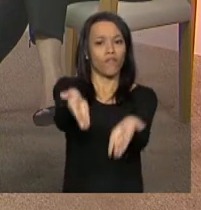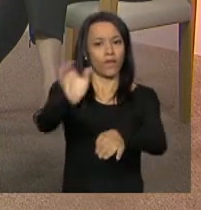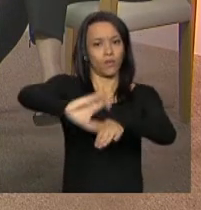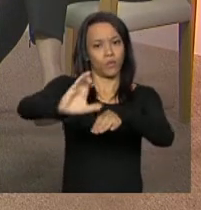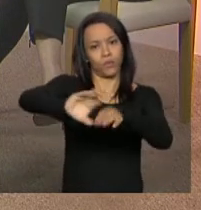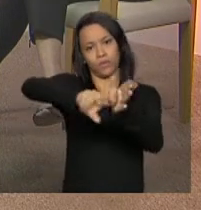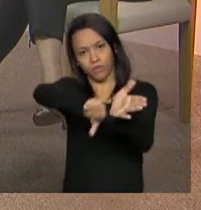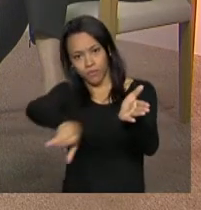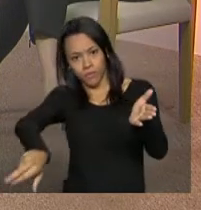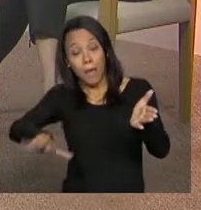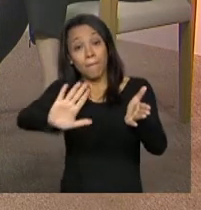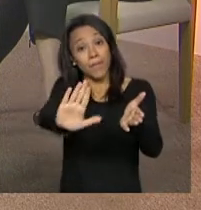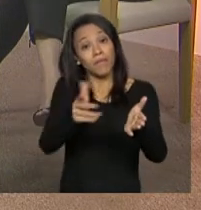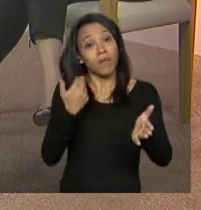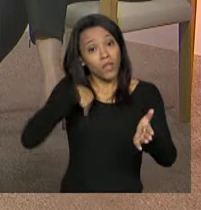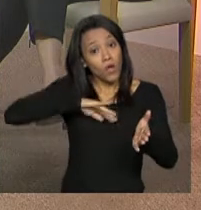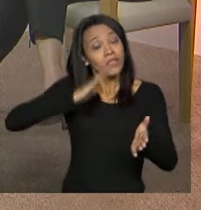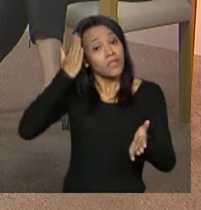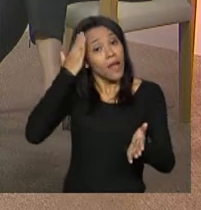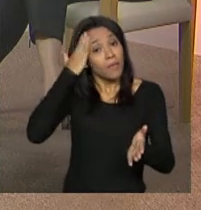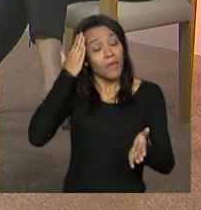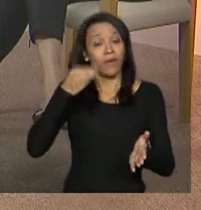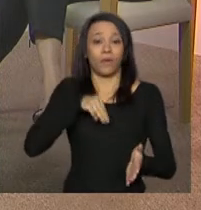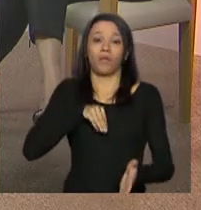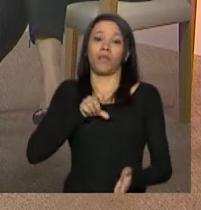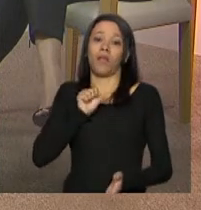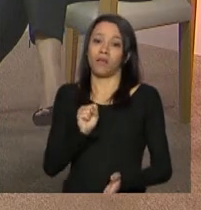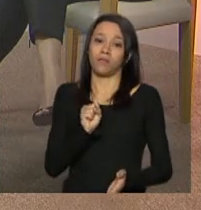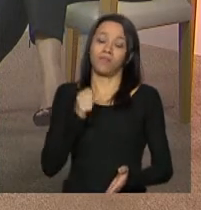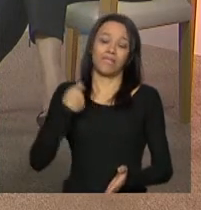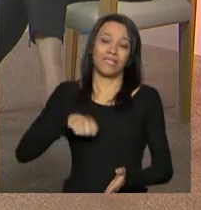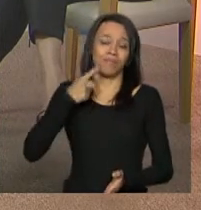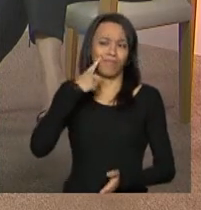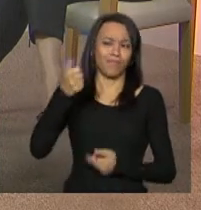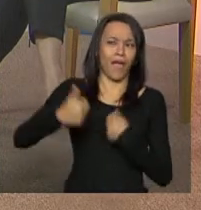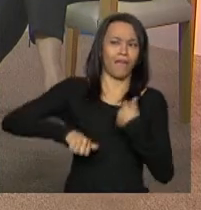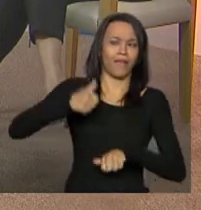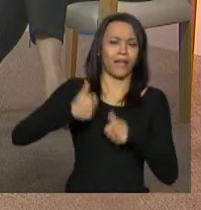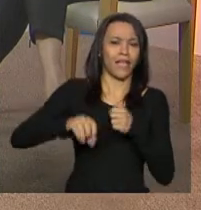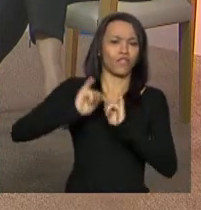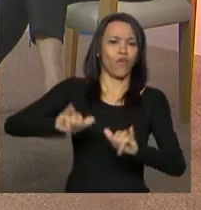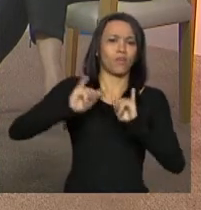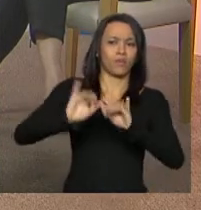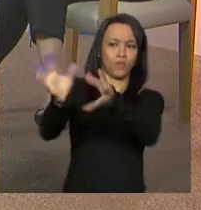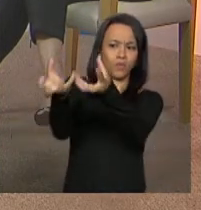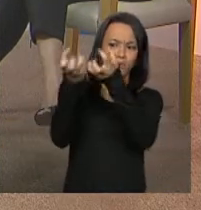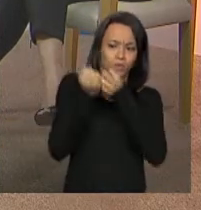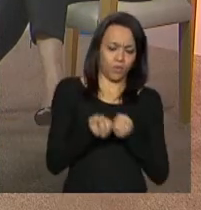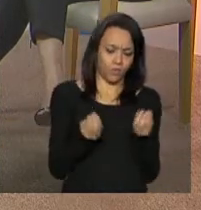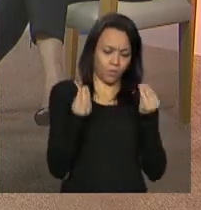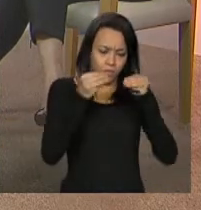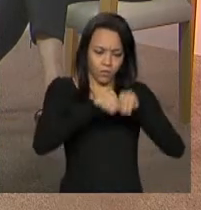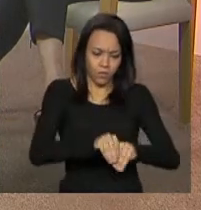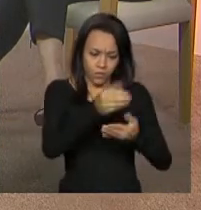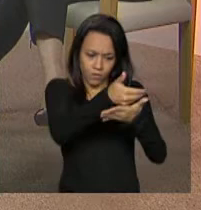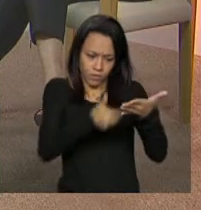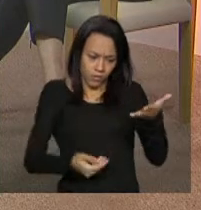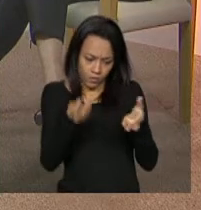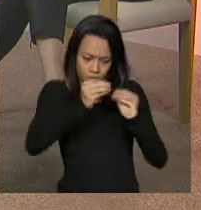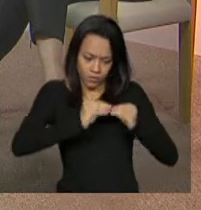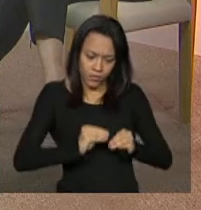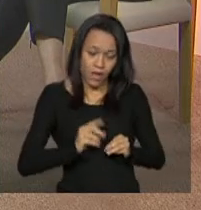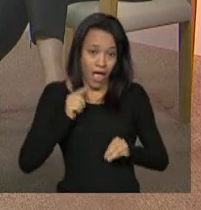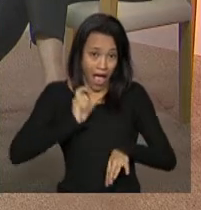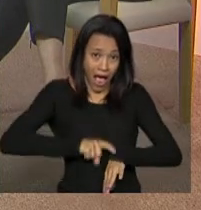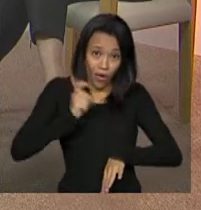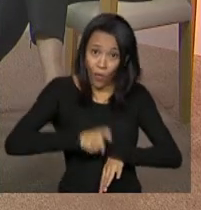para a gente ter esse reconhecimento é preciso que a gente comece a avaliar os dados que foram inseridos no cadastro esse não é o momento ainda esse é o momento